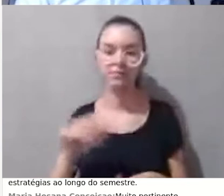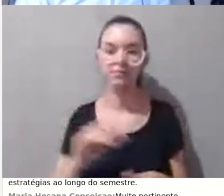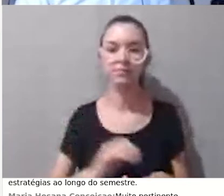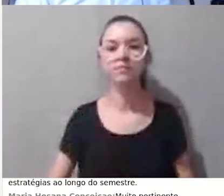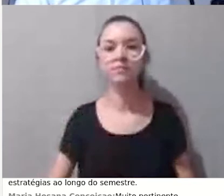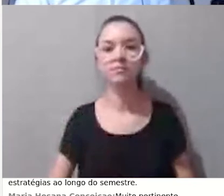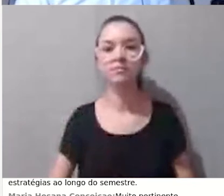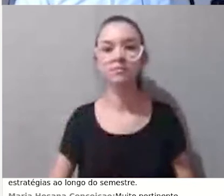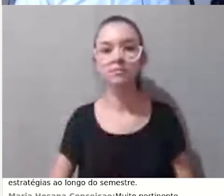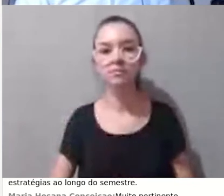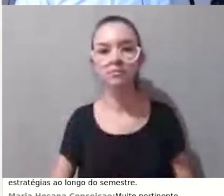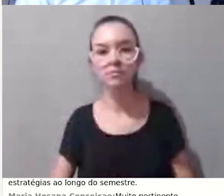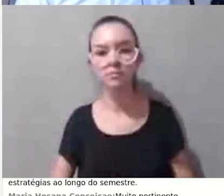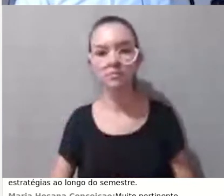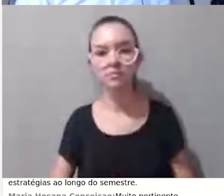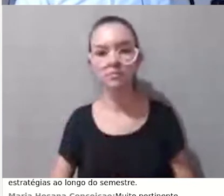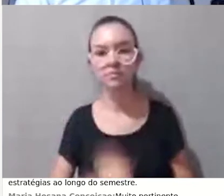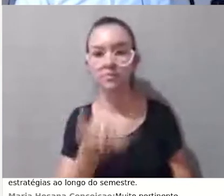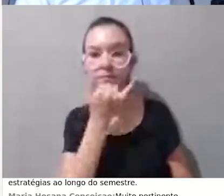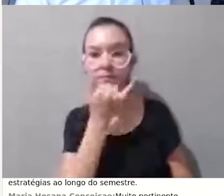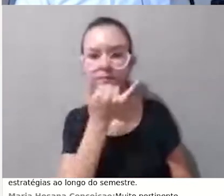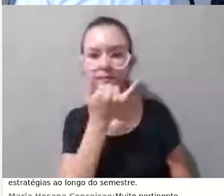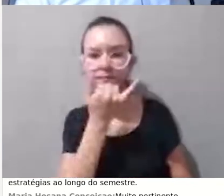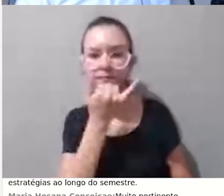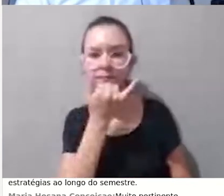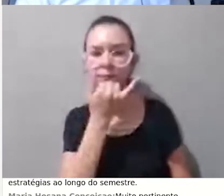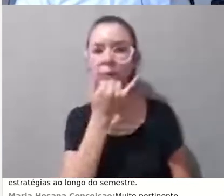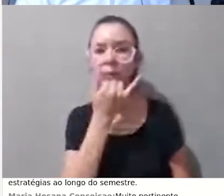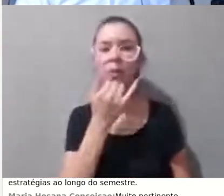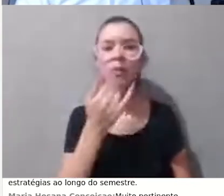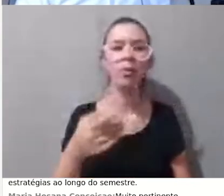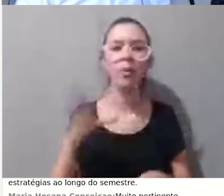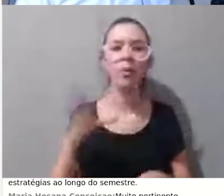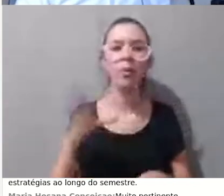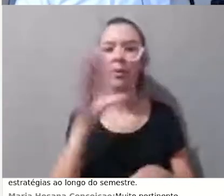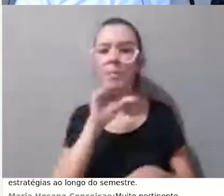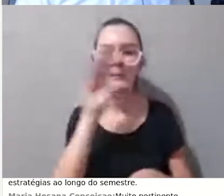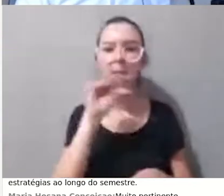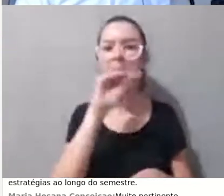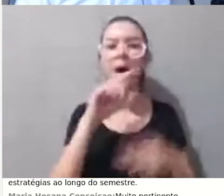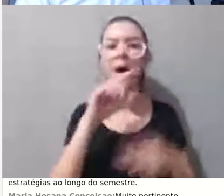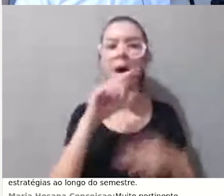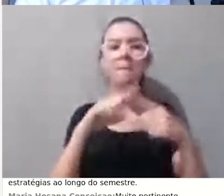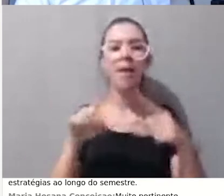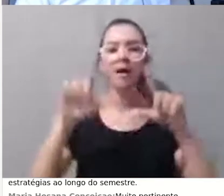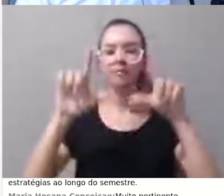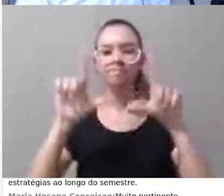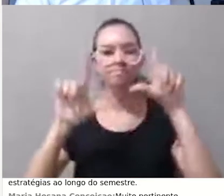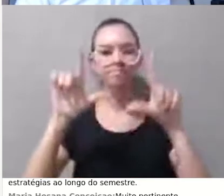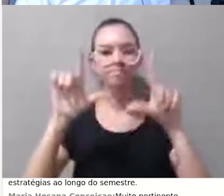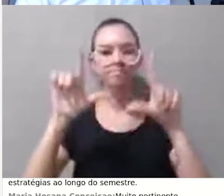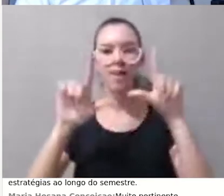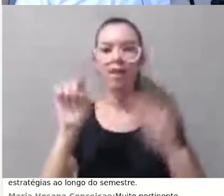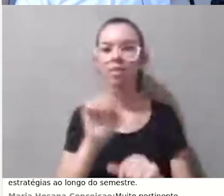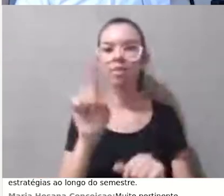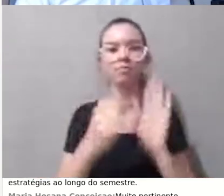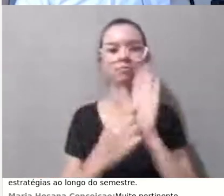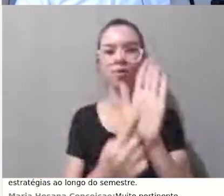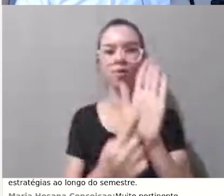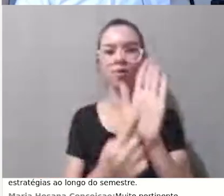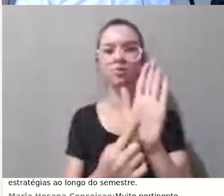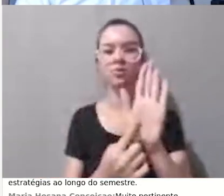estava falando e não estava partilhando na tela, né? Não estava não, não estava não. Deixa eu partilhar aqui. algumas